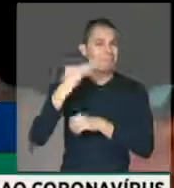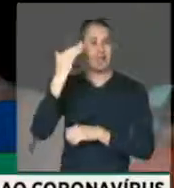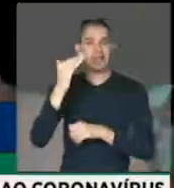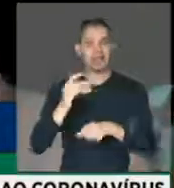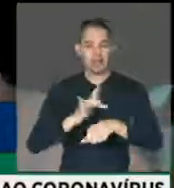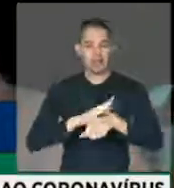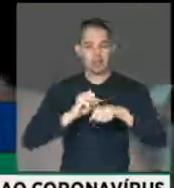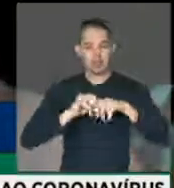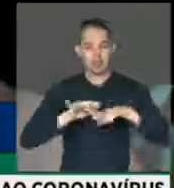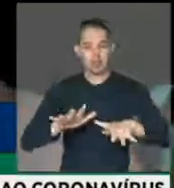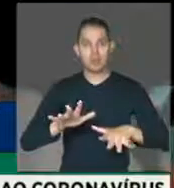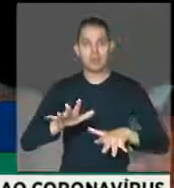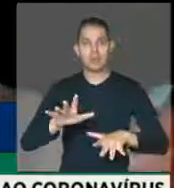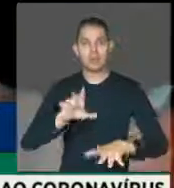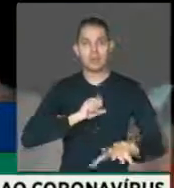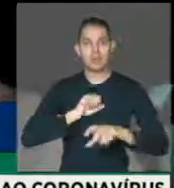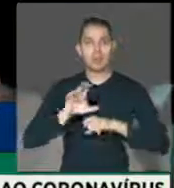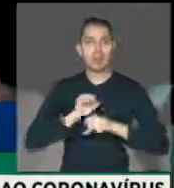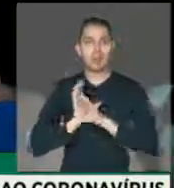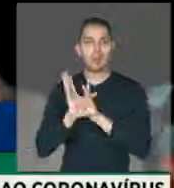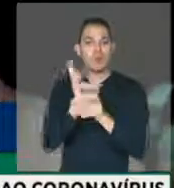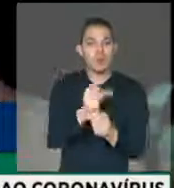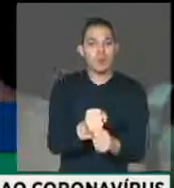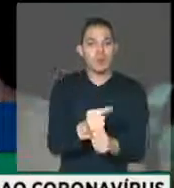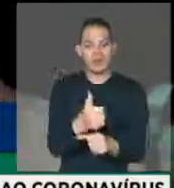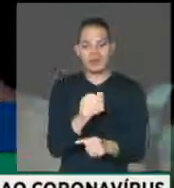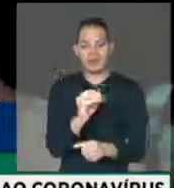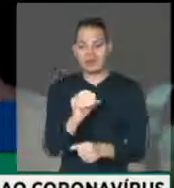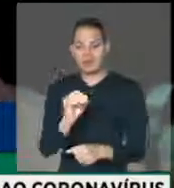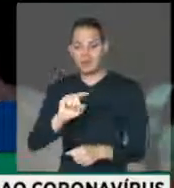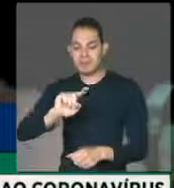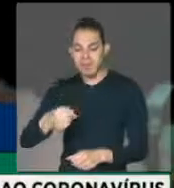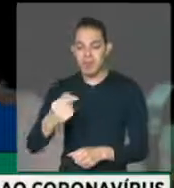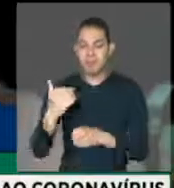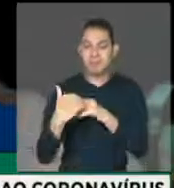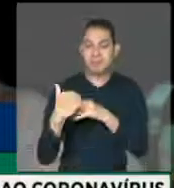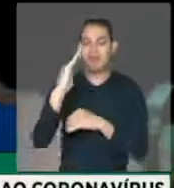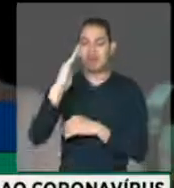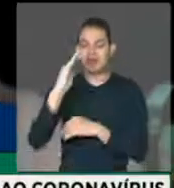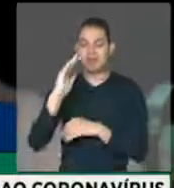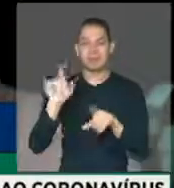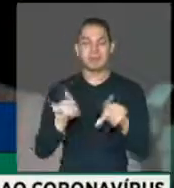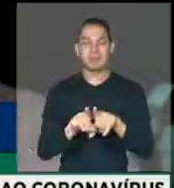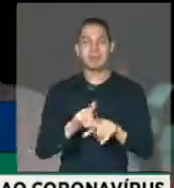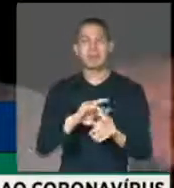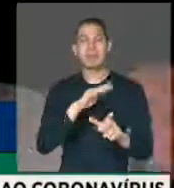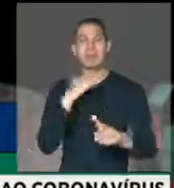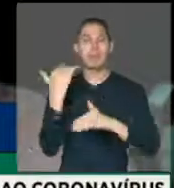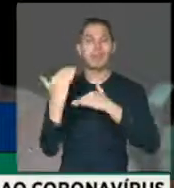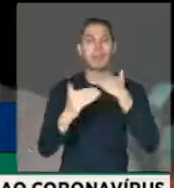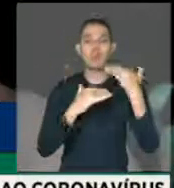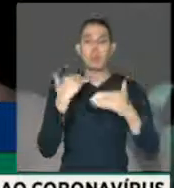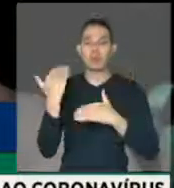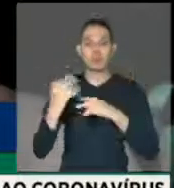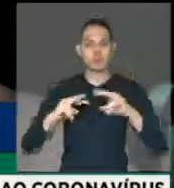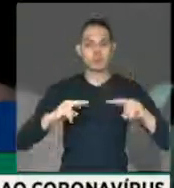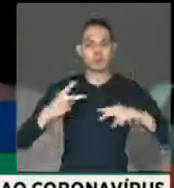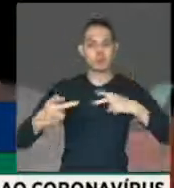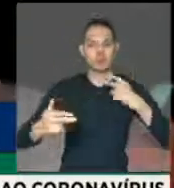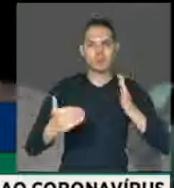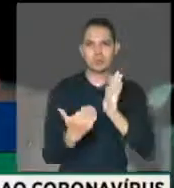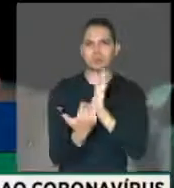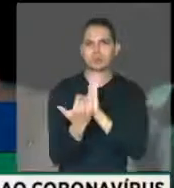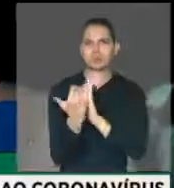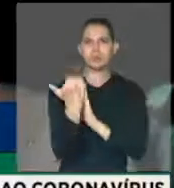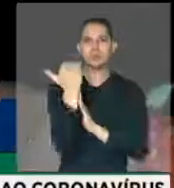O número de contágios já chega a mais de 100 mil brasileiros e também o número de mortos e que precisam, portanto,